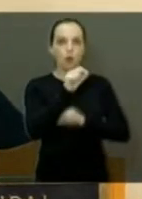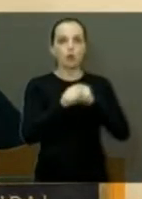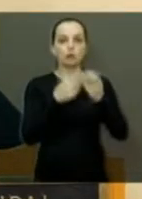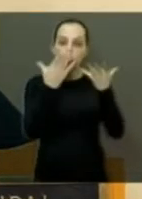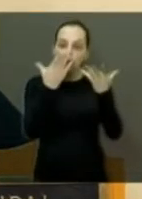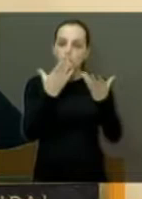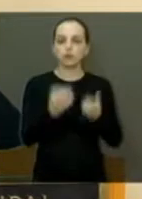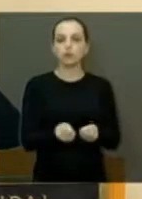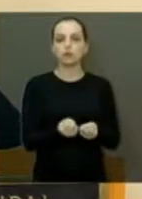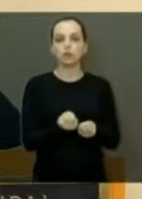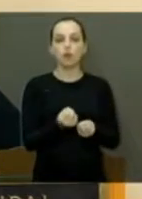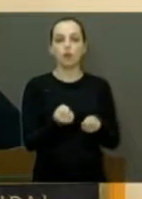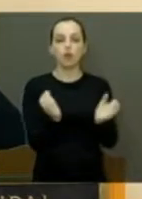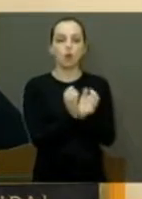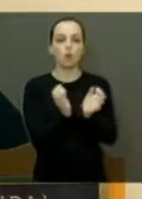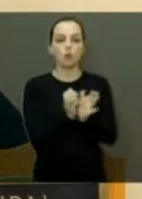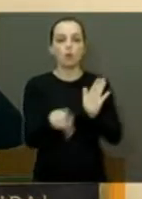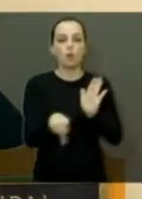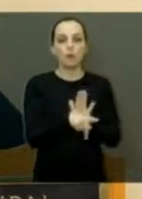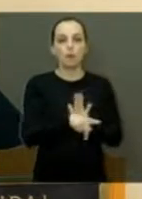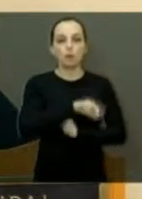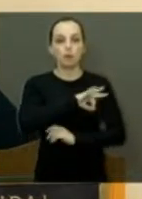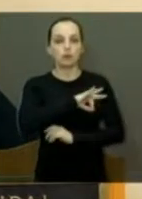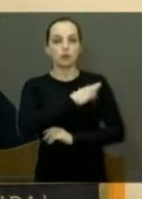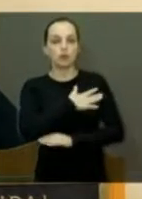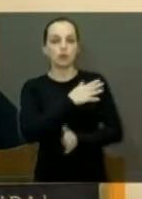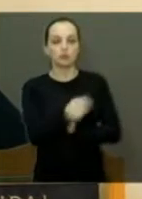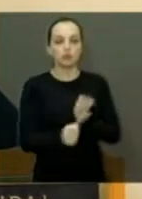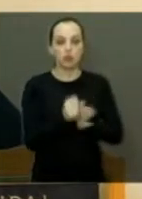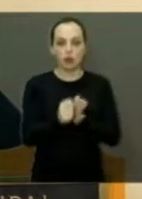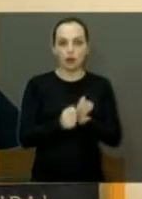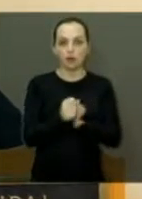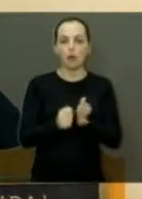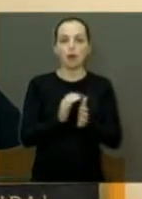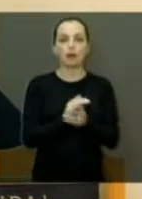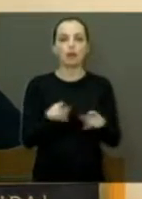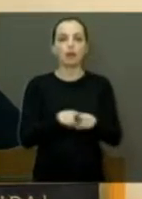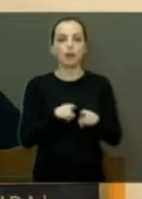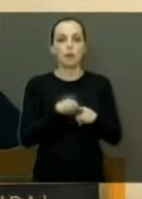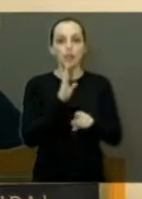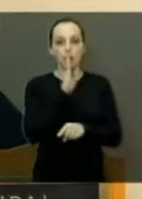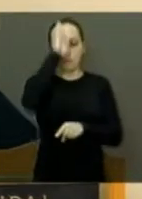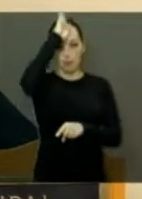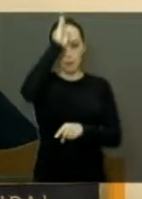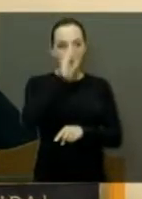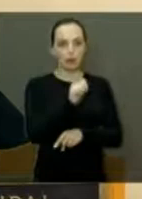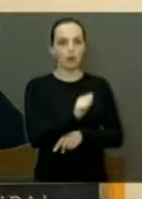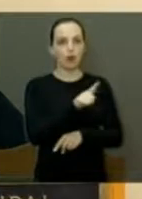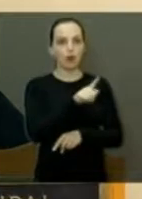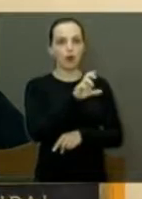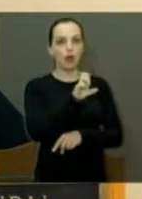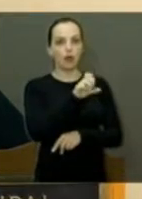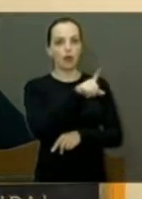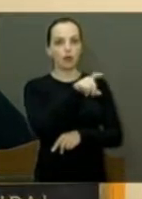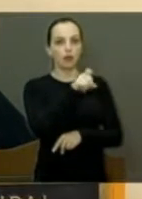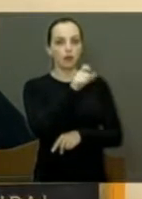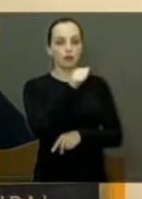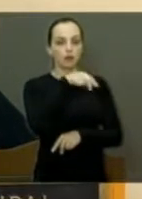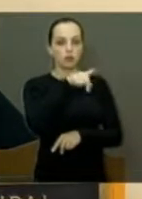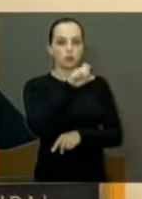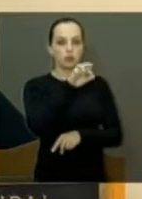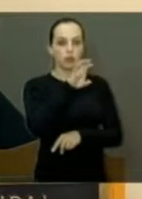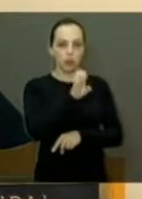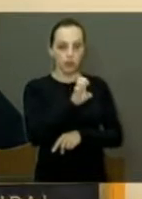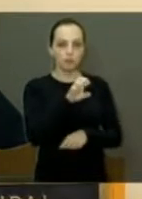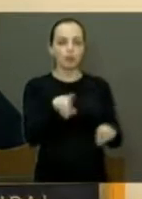Batalhão aqui de Araraquara, o tenente-coronel Alexandre, que é do bombeiro, e também que foi promovido o capitão